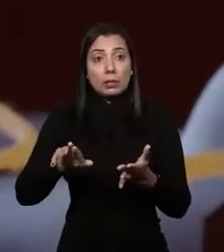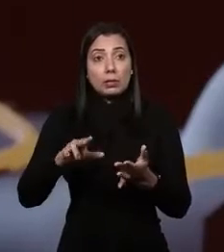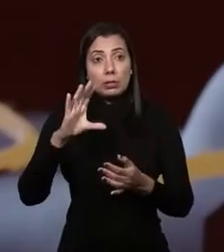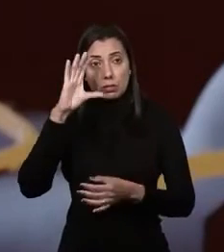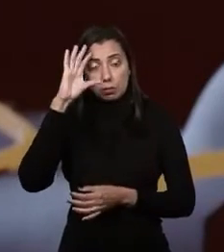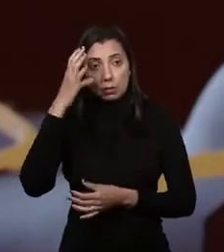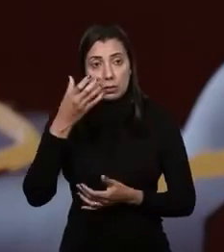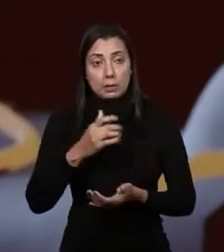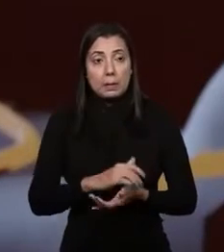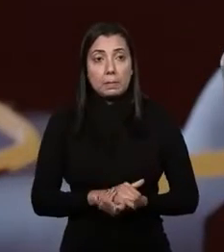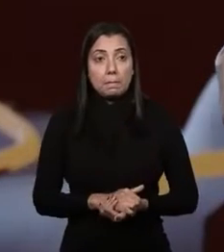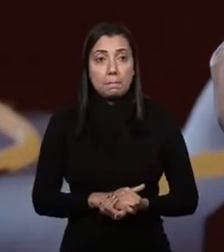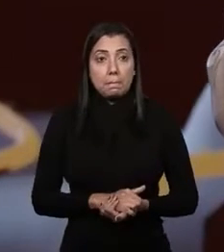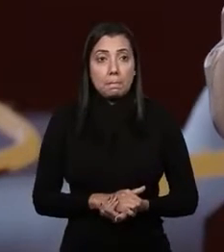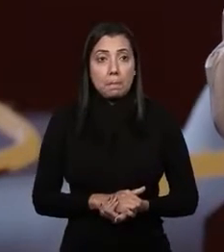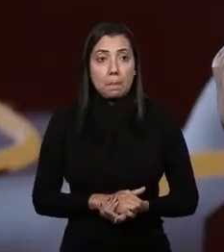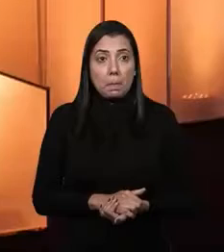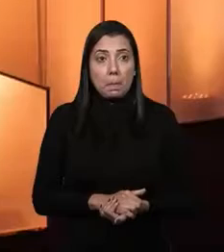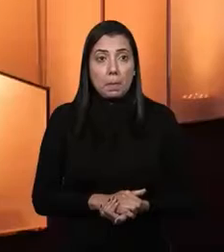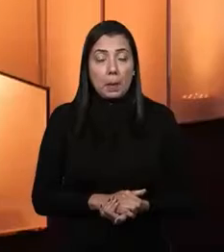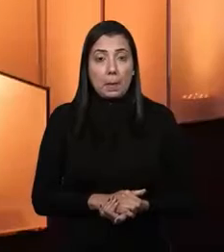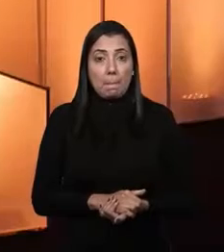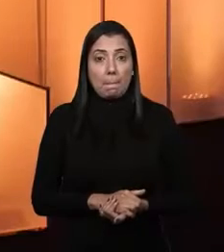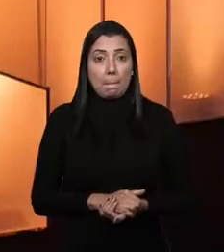Opa! Estamos chegando.